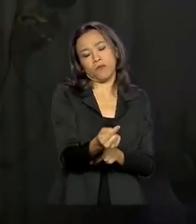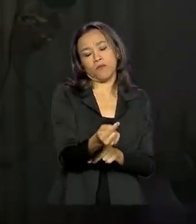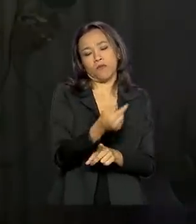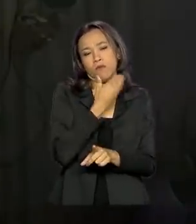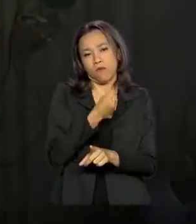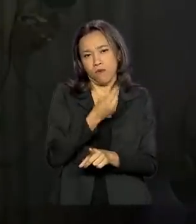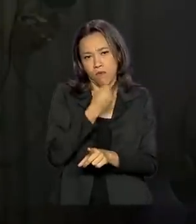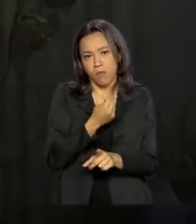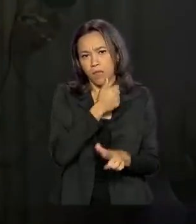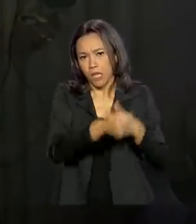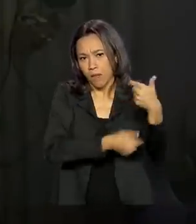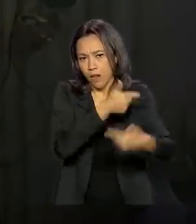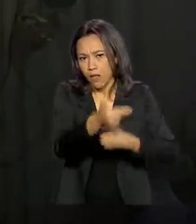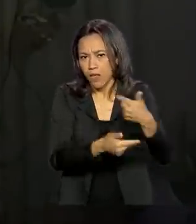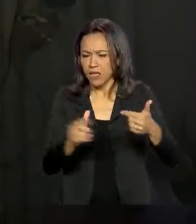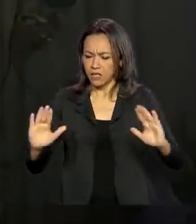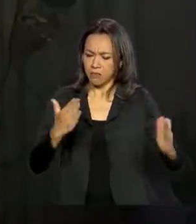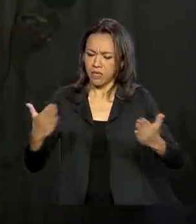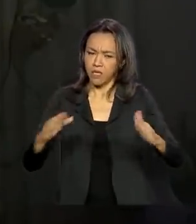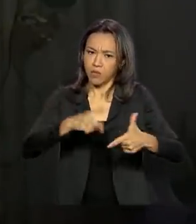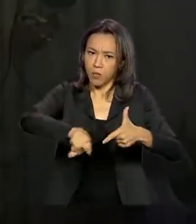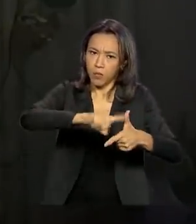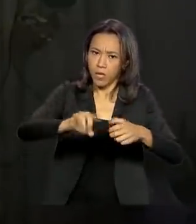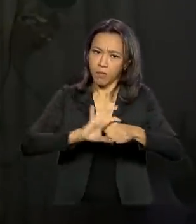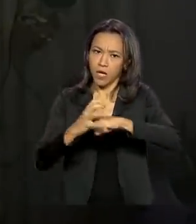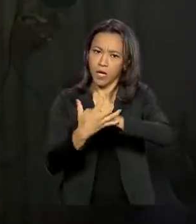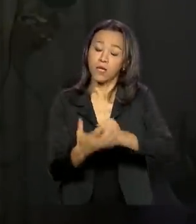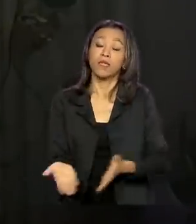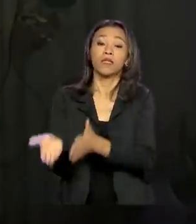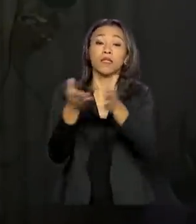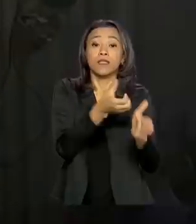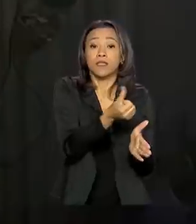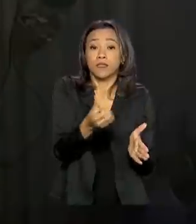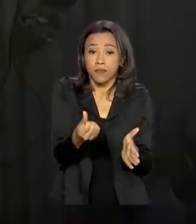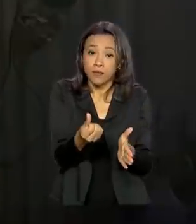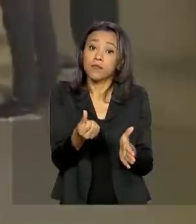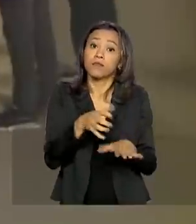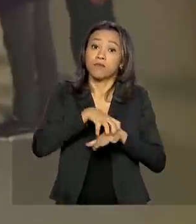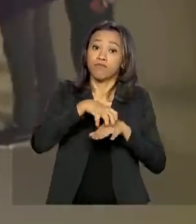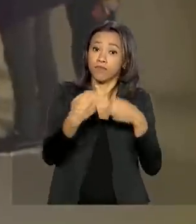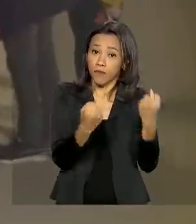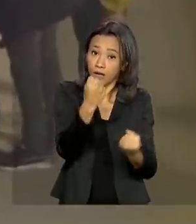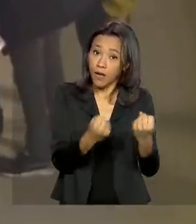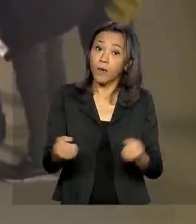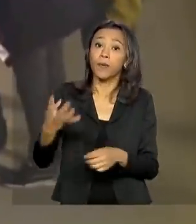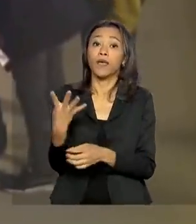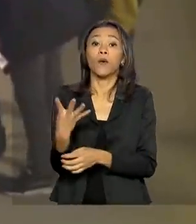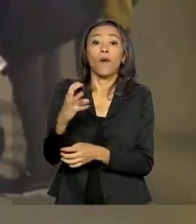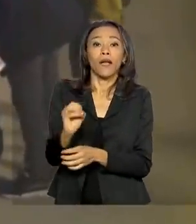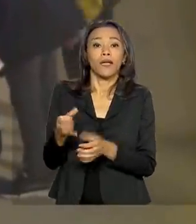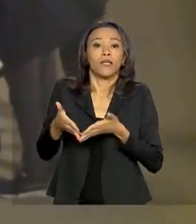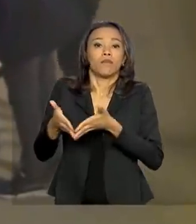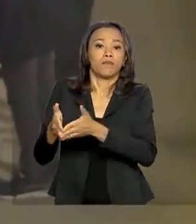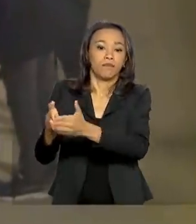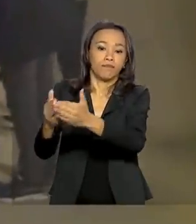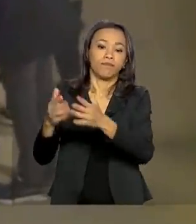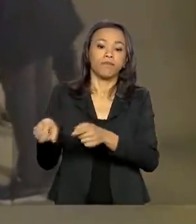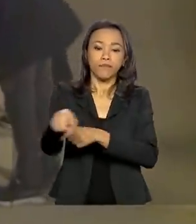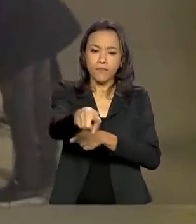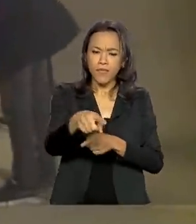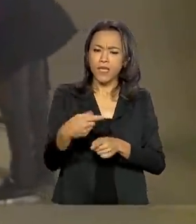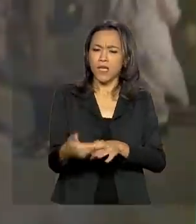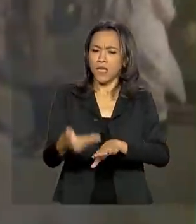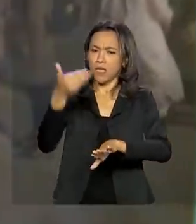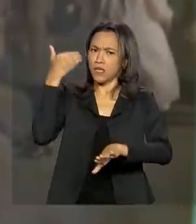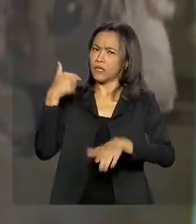de crise de coronavírus, 700 viaturas e 40 embarcações. Os militares atuam desde o início da